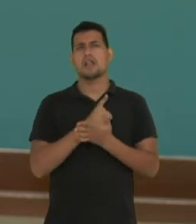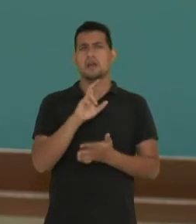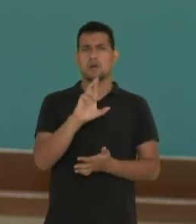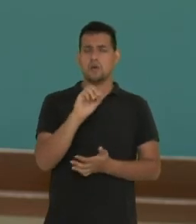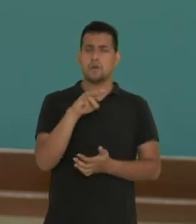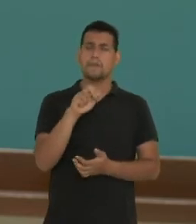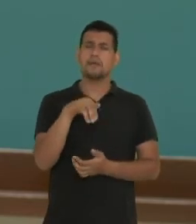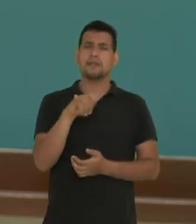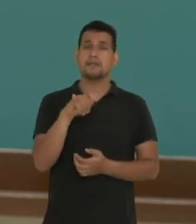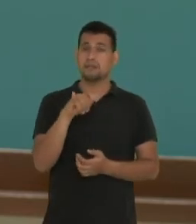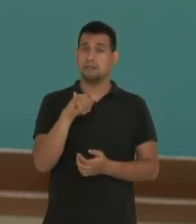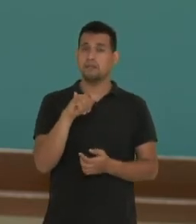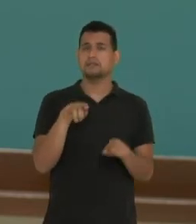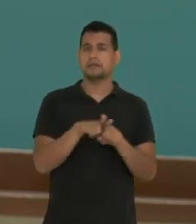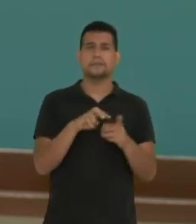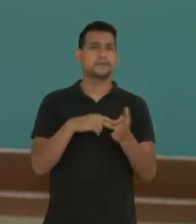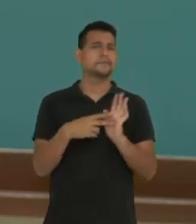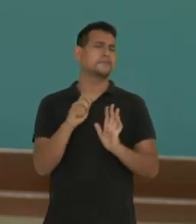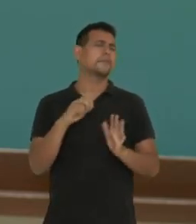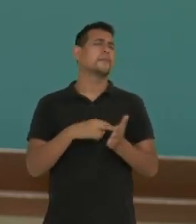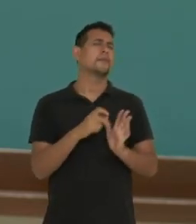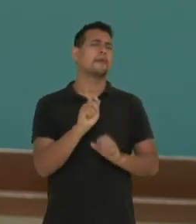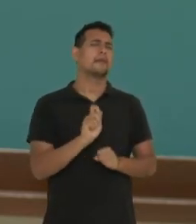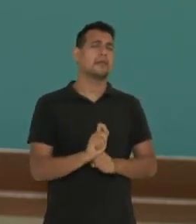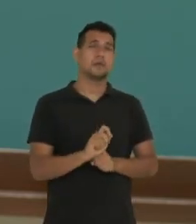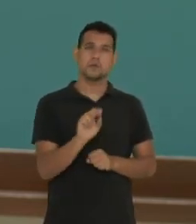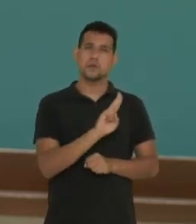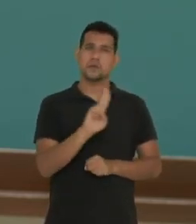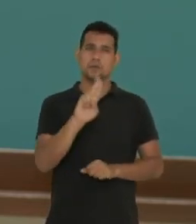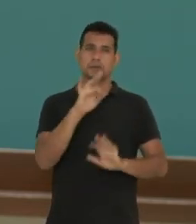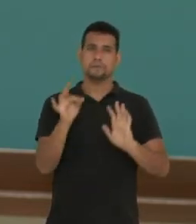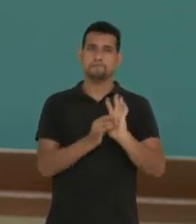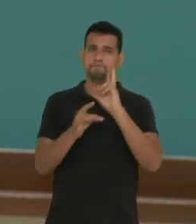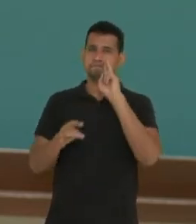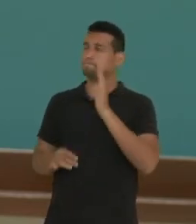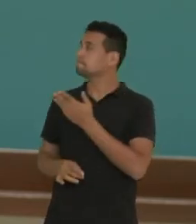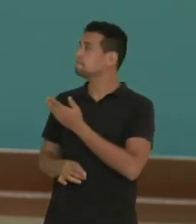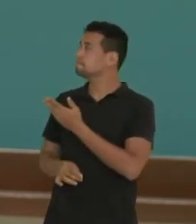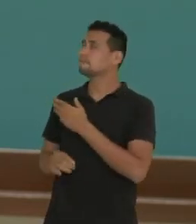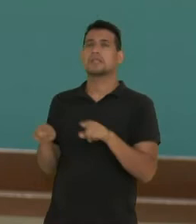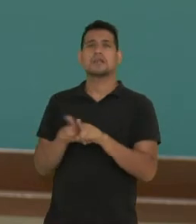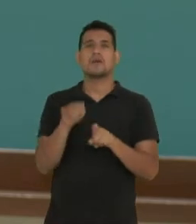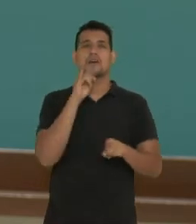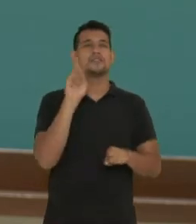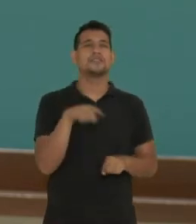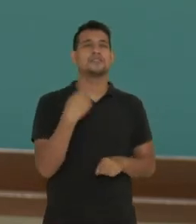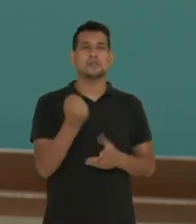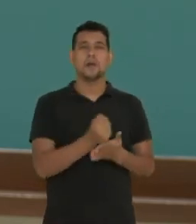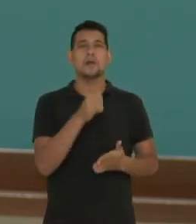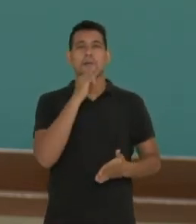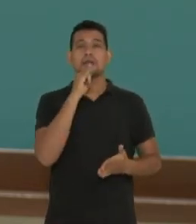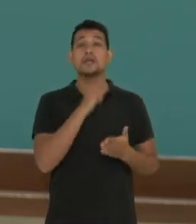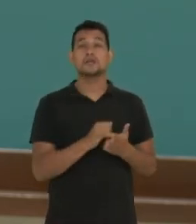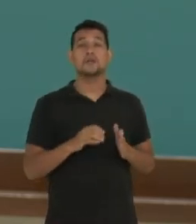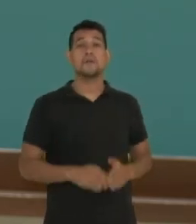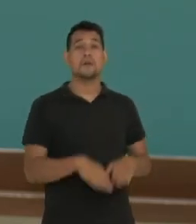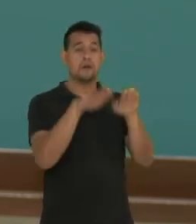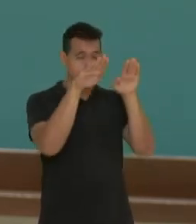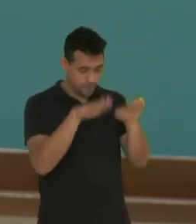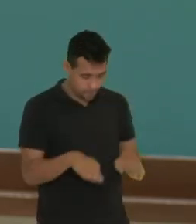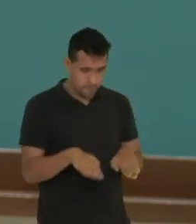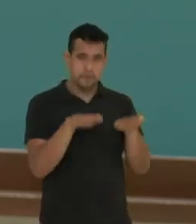chamados de romane, que seria o nome original. Assim como muitas vezes falamos de maomé, mas o nome correto é